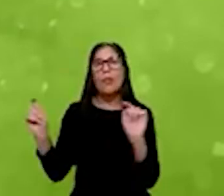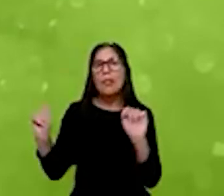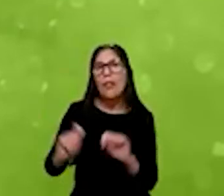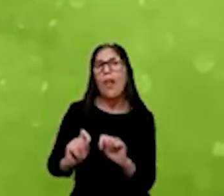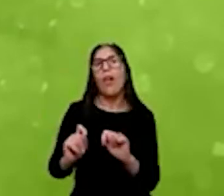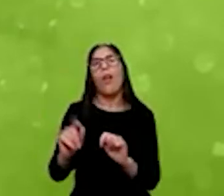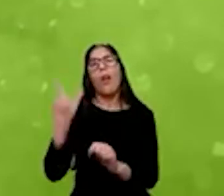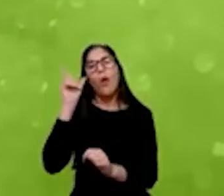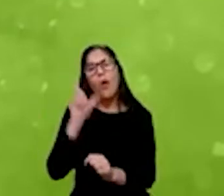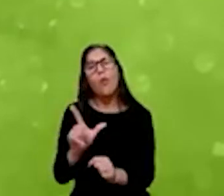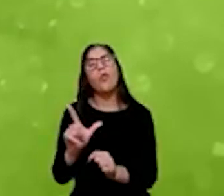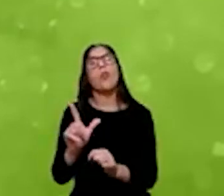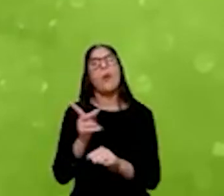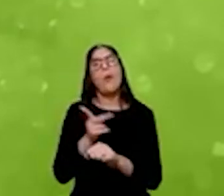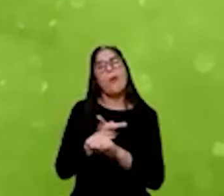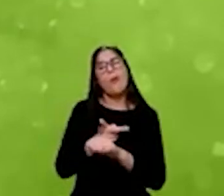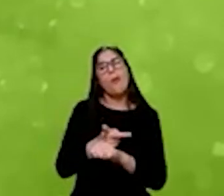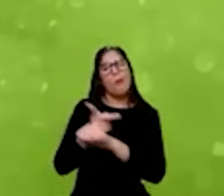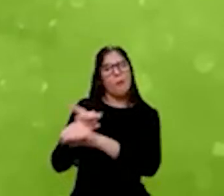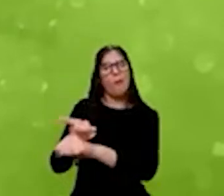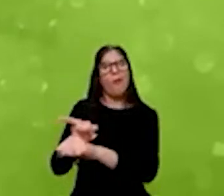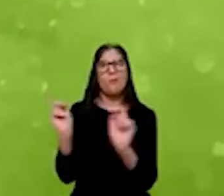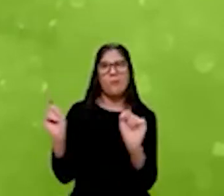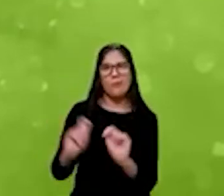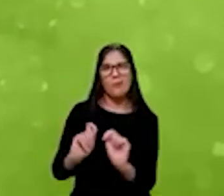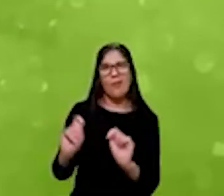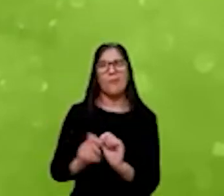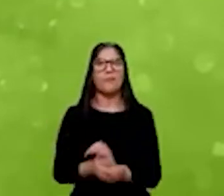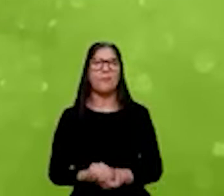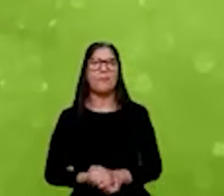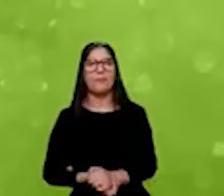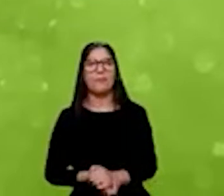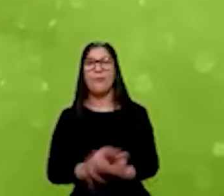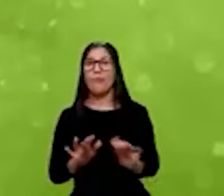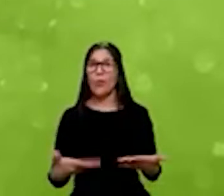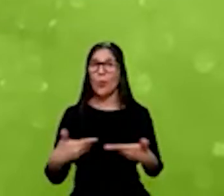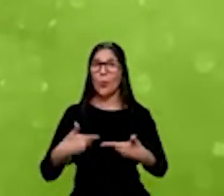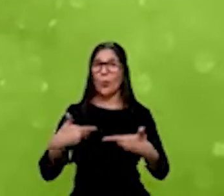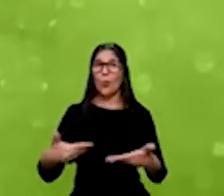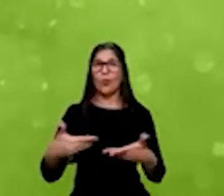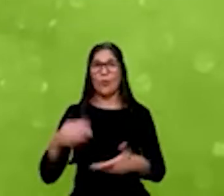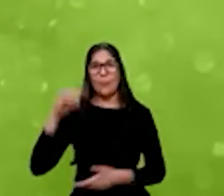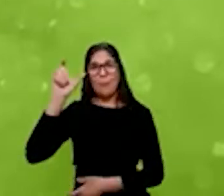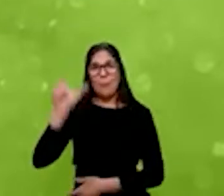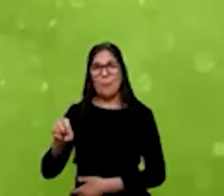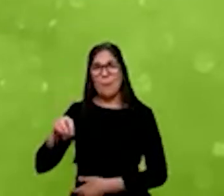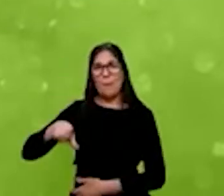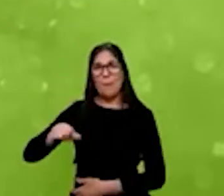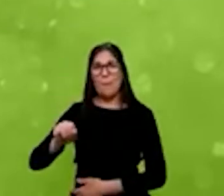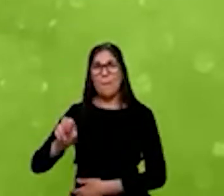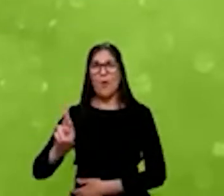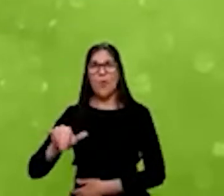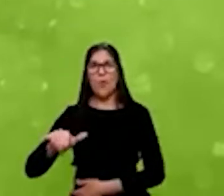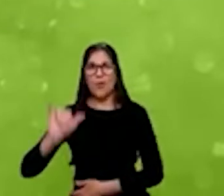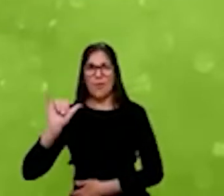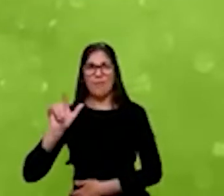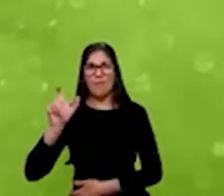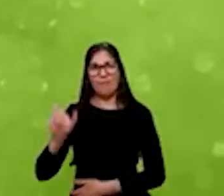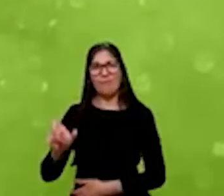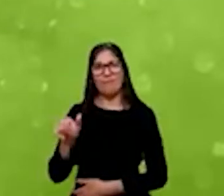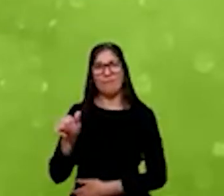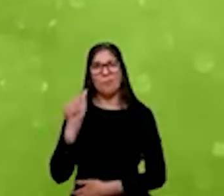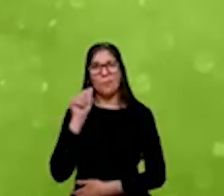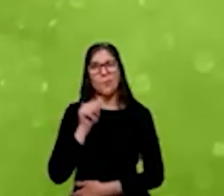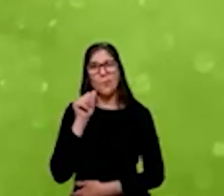fundos que a gente vem trabalhando. Então, eu convido aqui, ora, a Mauri, a Mauri, ela é da